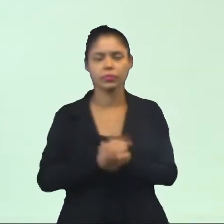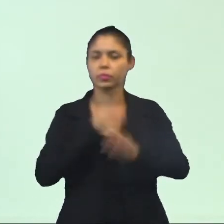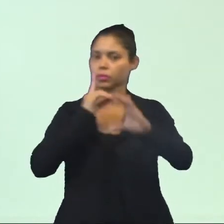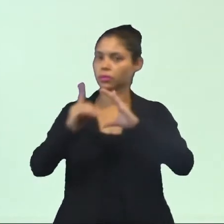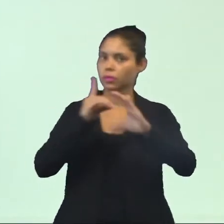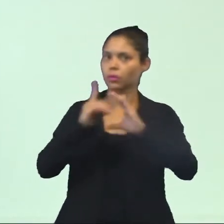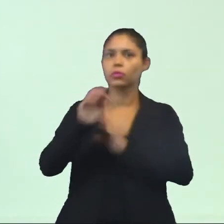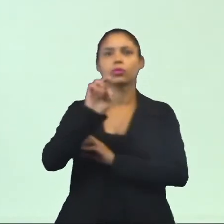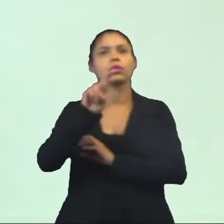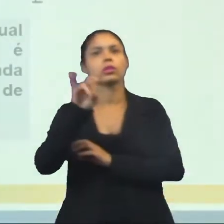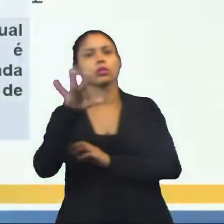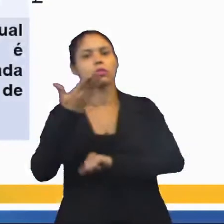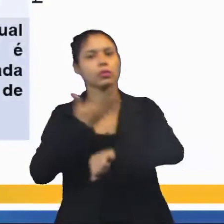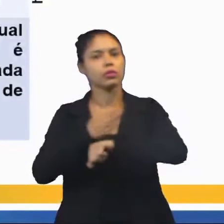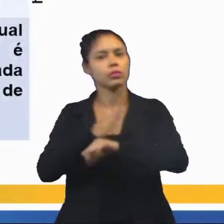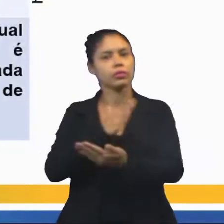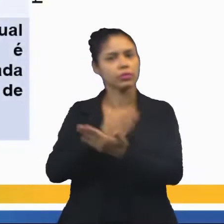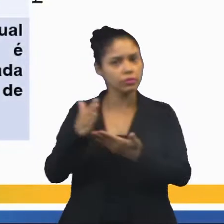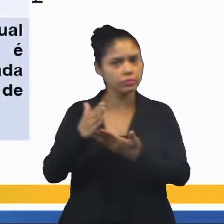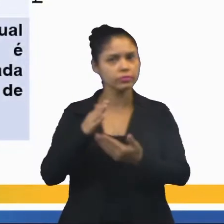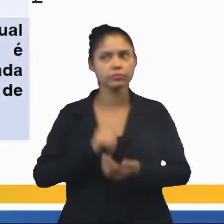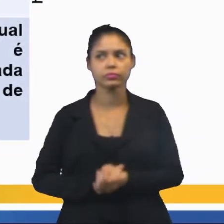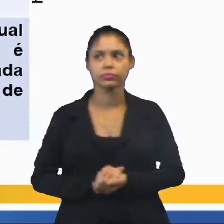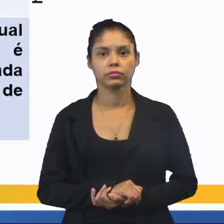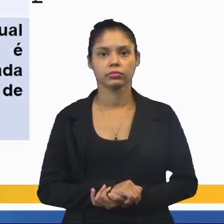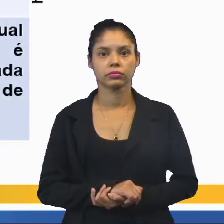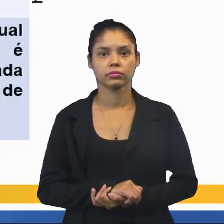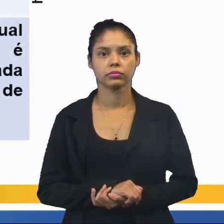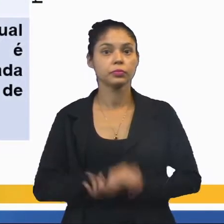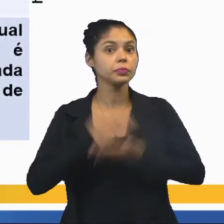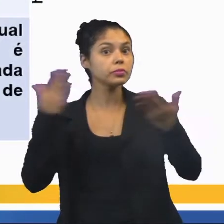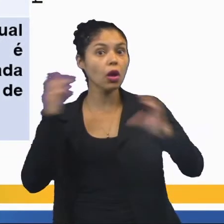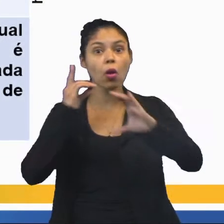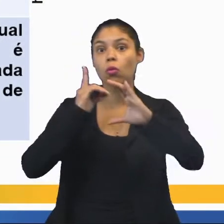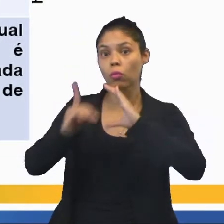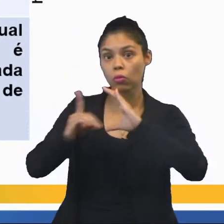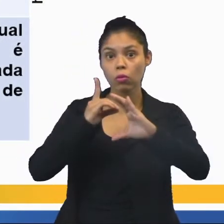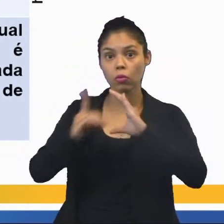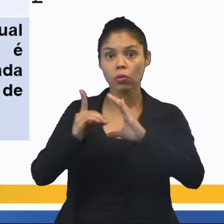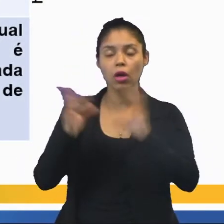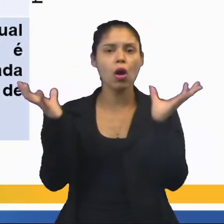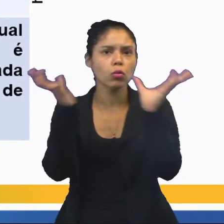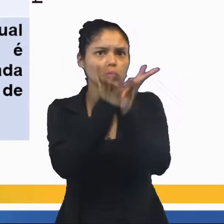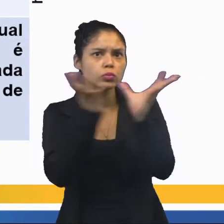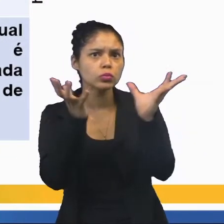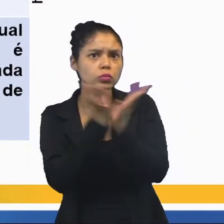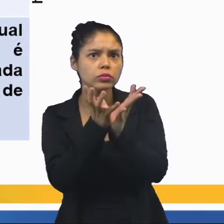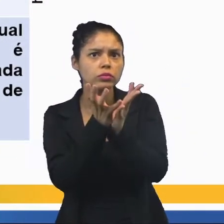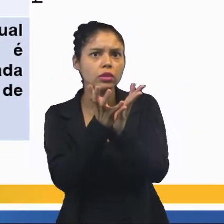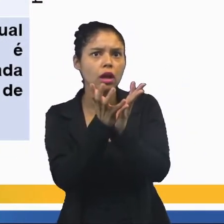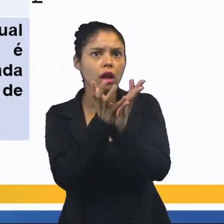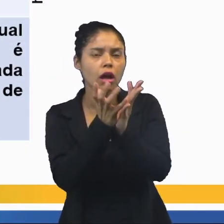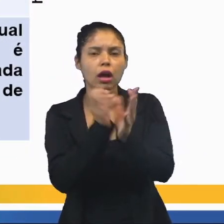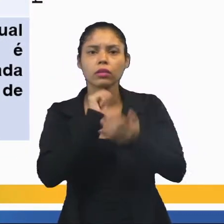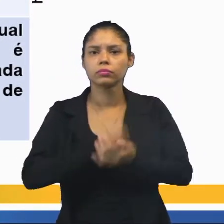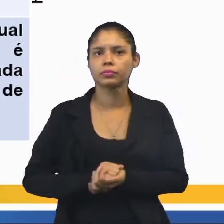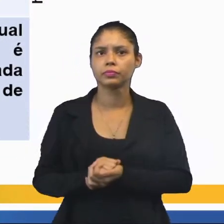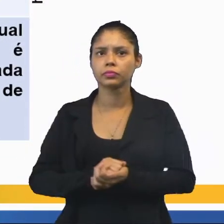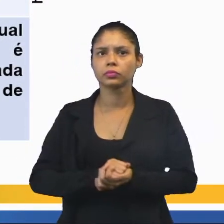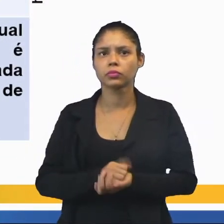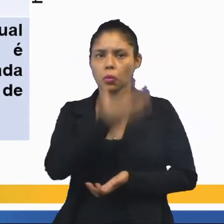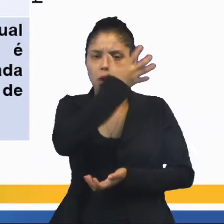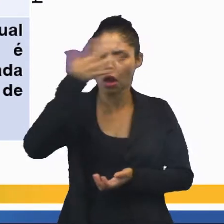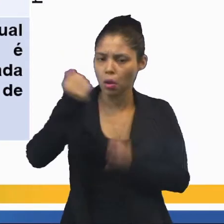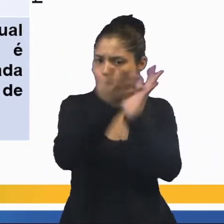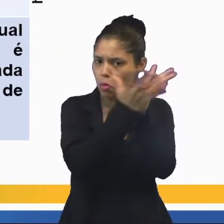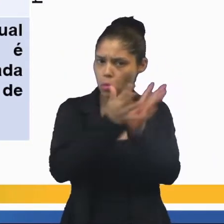ritual e práticas de iniciação. O culto é um conjunto de atitudes pelas quais um